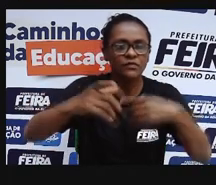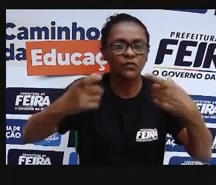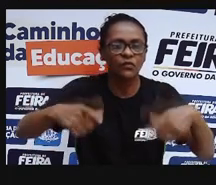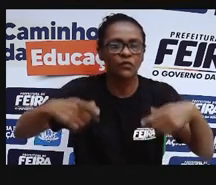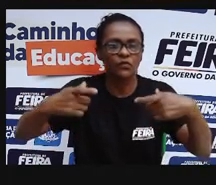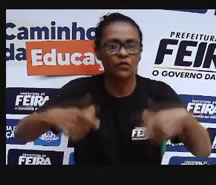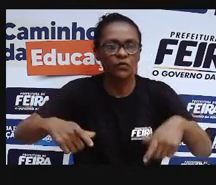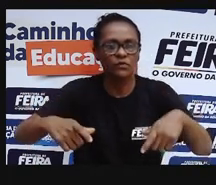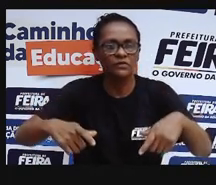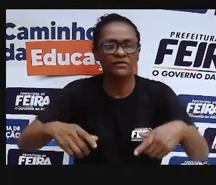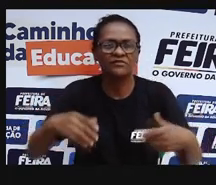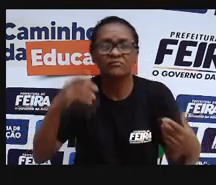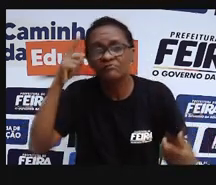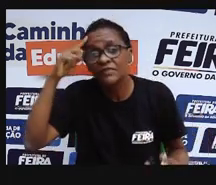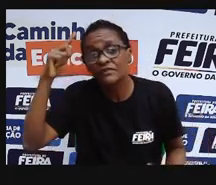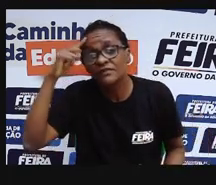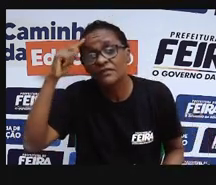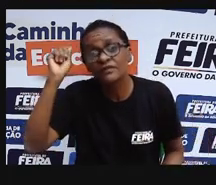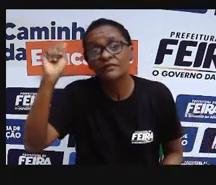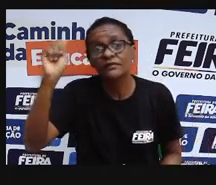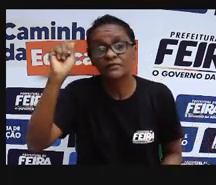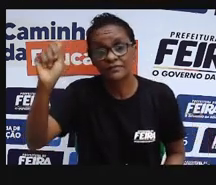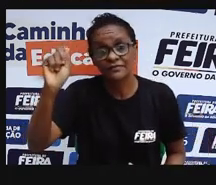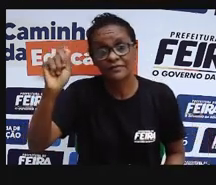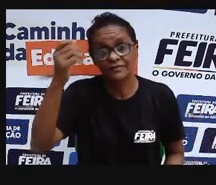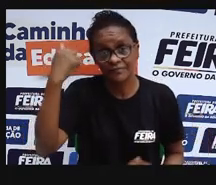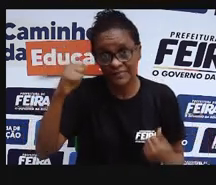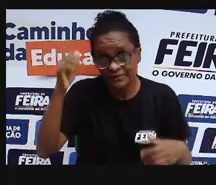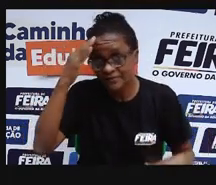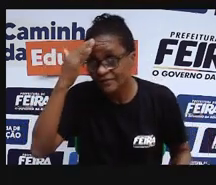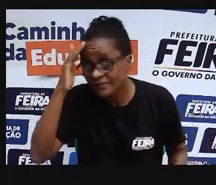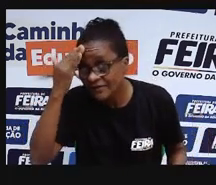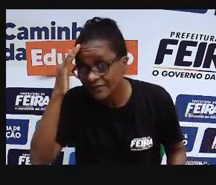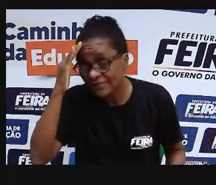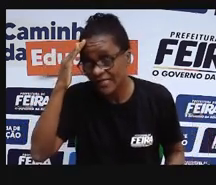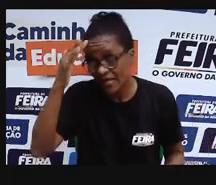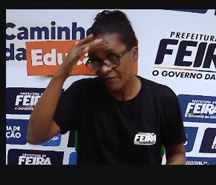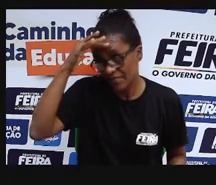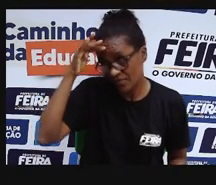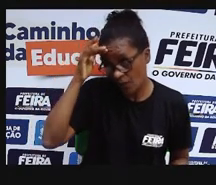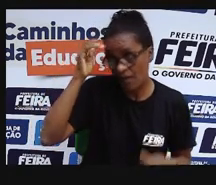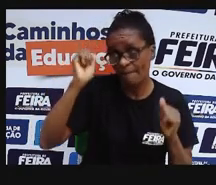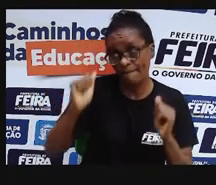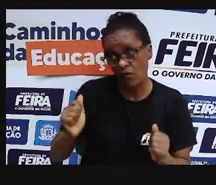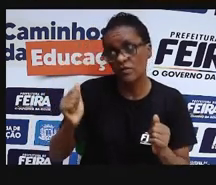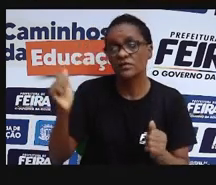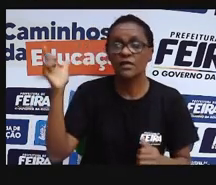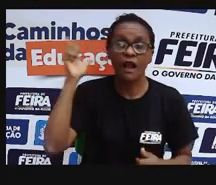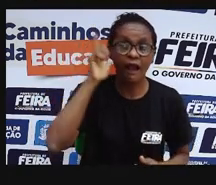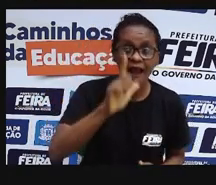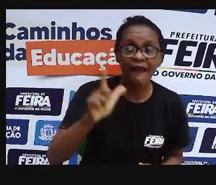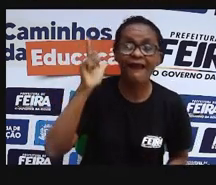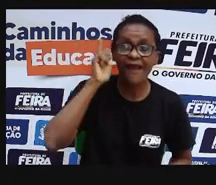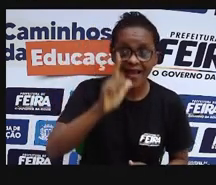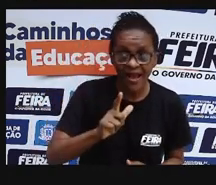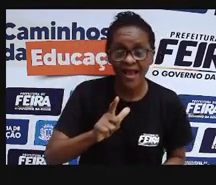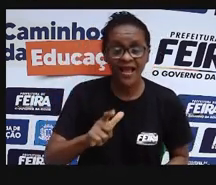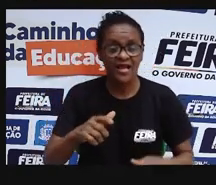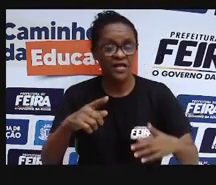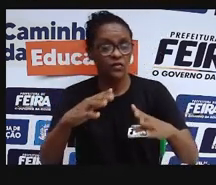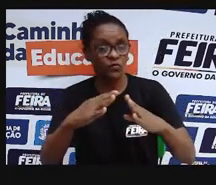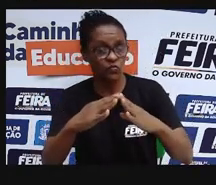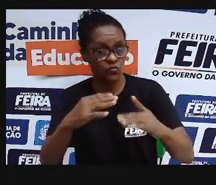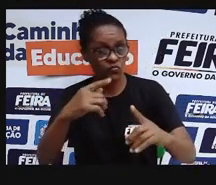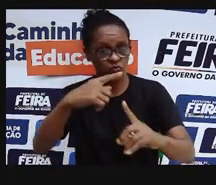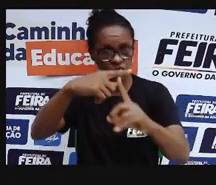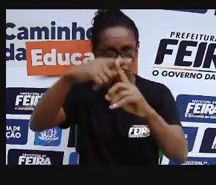Quando a gente pensa em acesso, a gente tem que entender que a gente tem direito a ter acesso, por exemplo, a um posto de saúde,